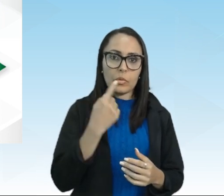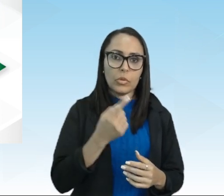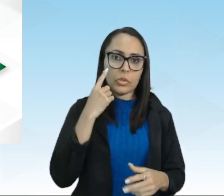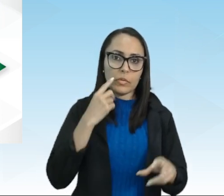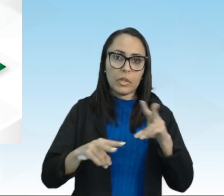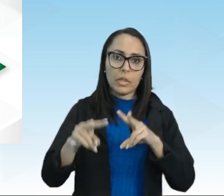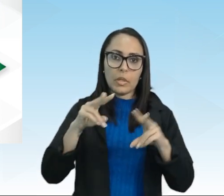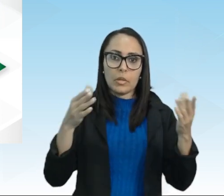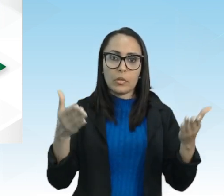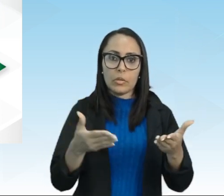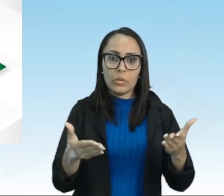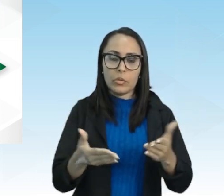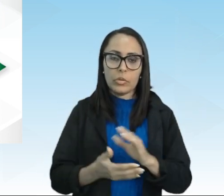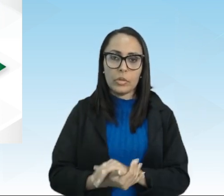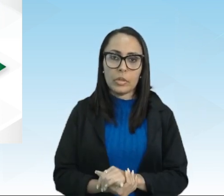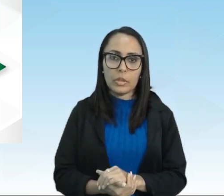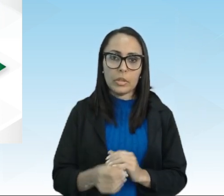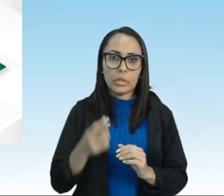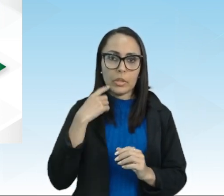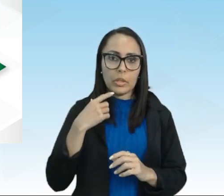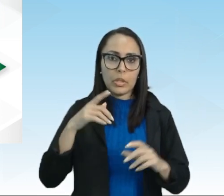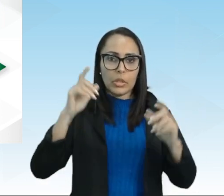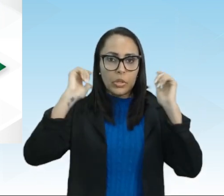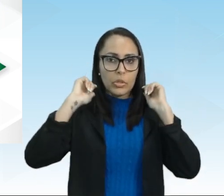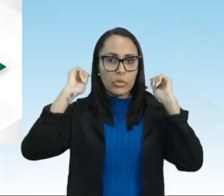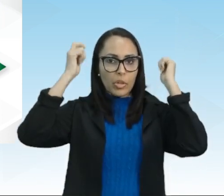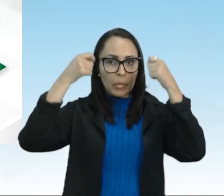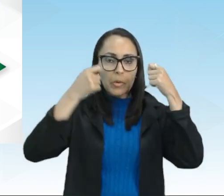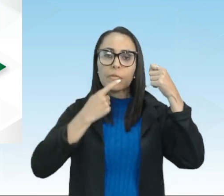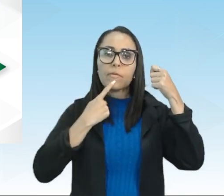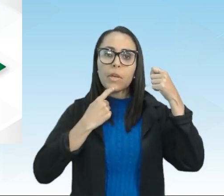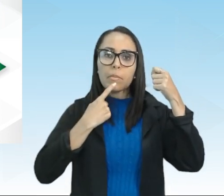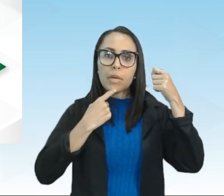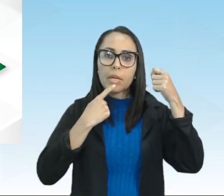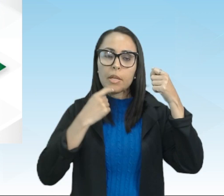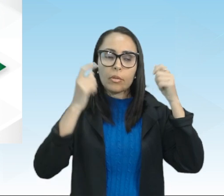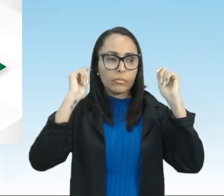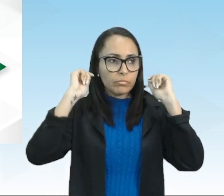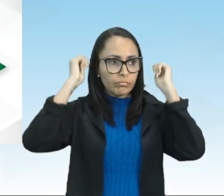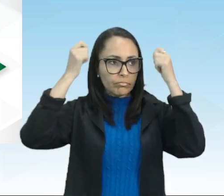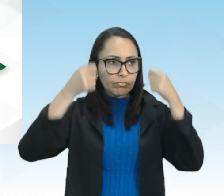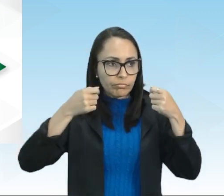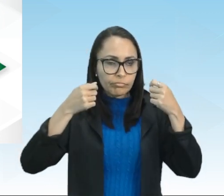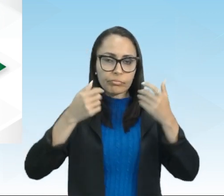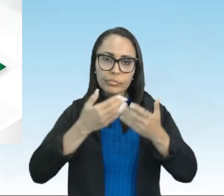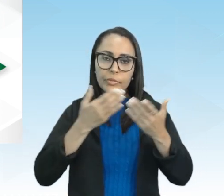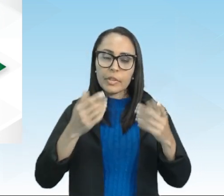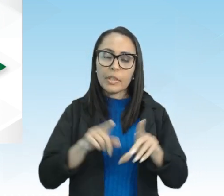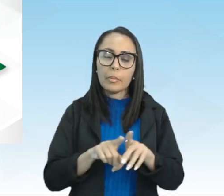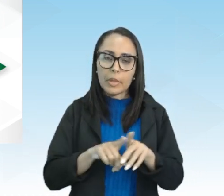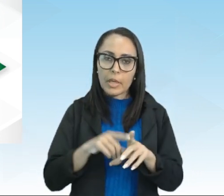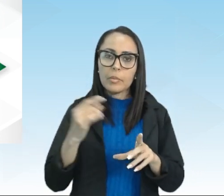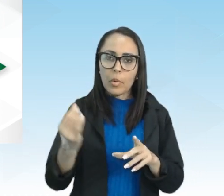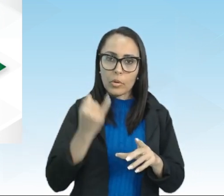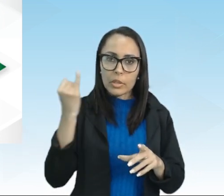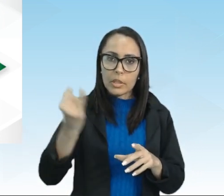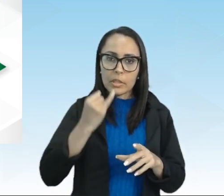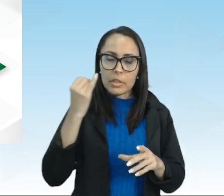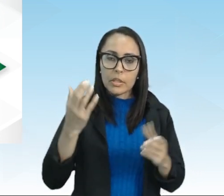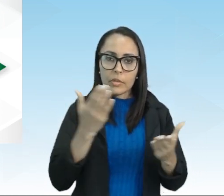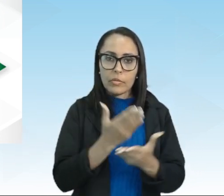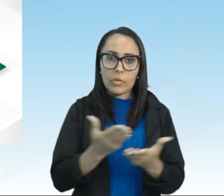hoje certo de chapeuzinho vermelho então a retextualização então é importante que você